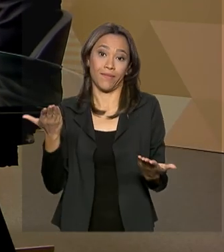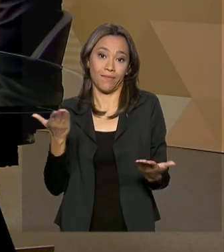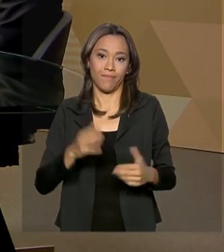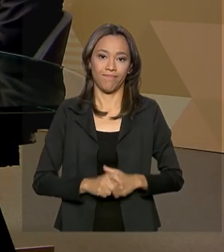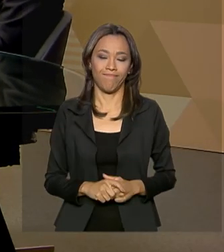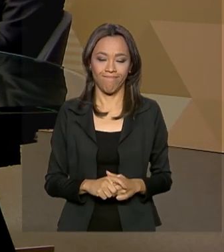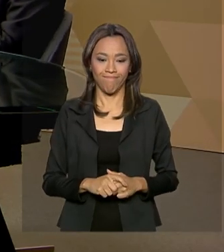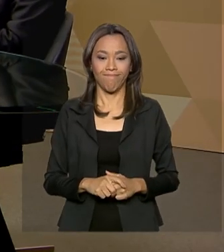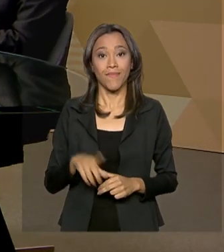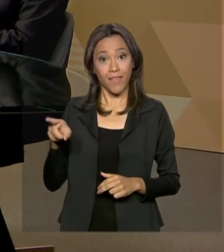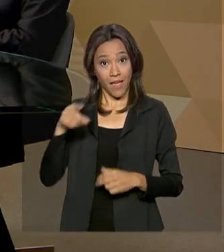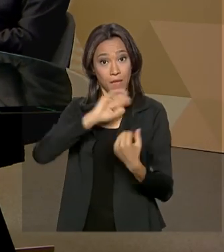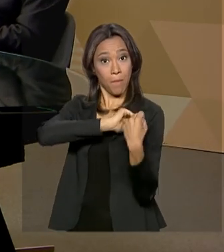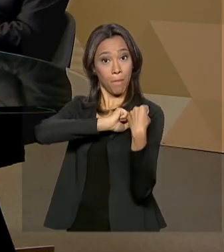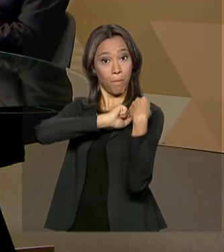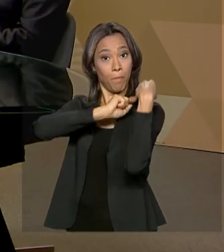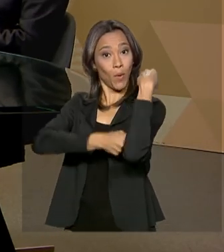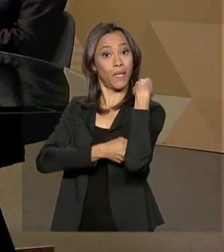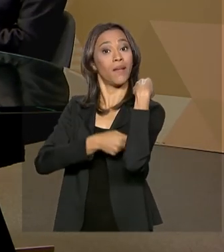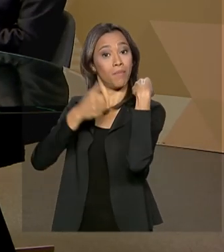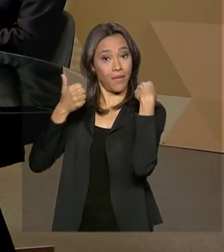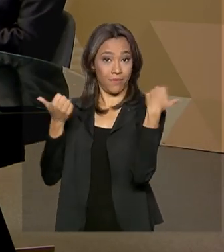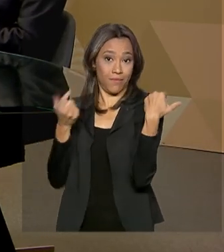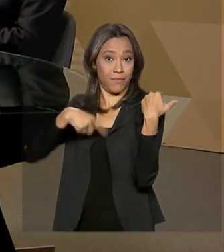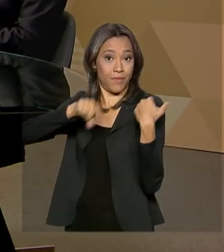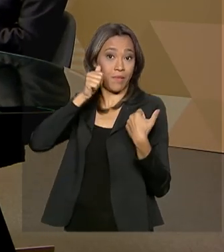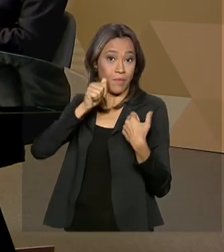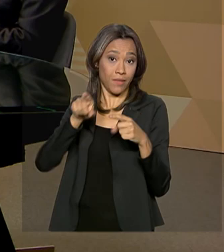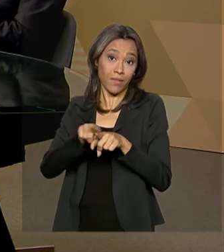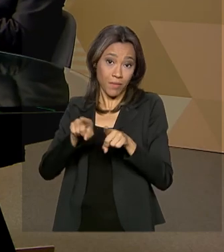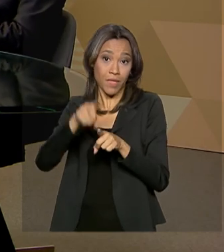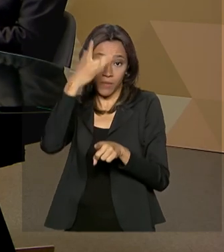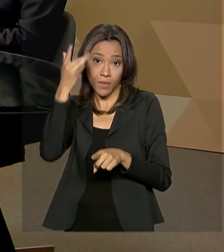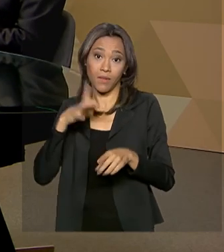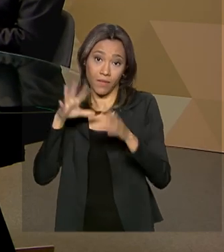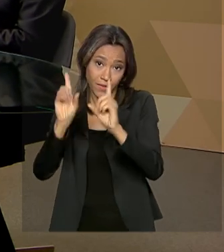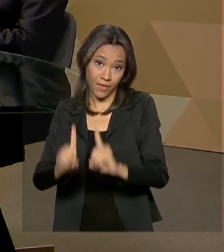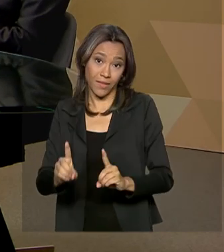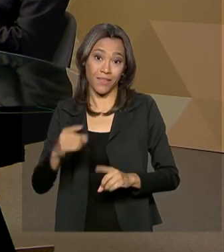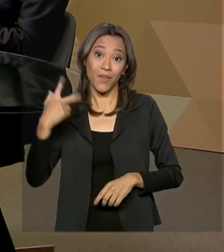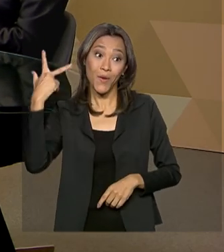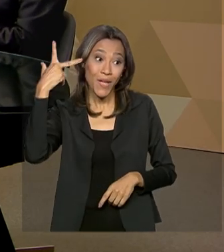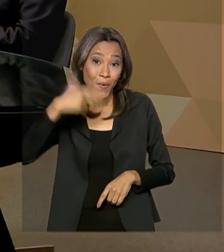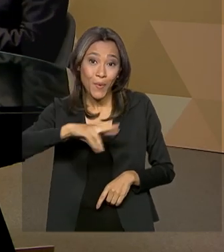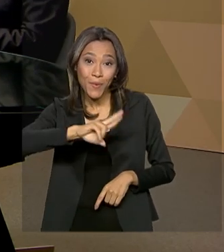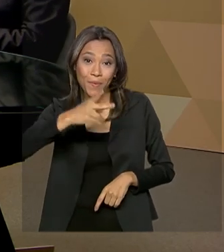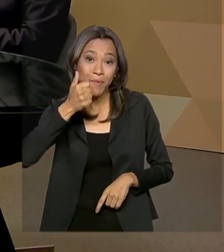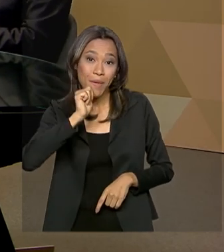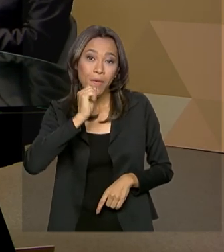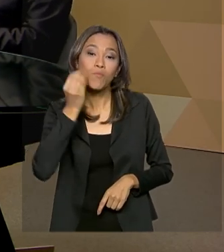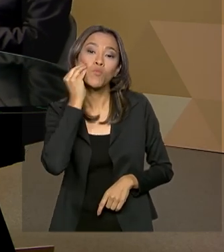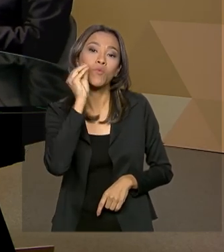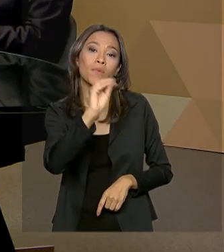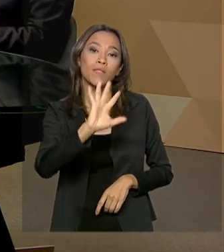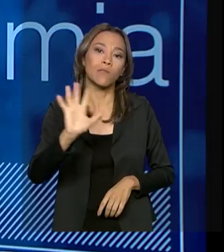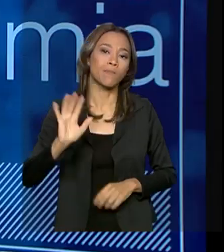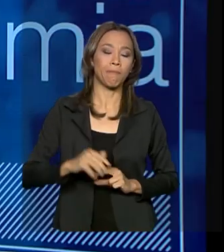Que é uma questão do empoderamento, tanto quanto a questão das pessoas com deficiência. Em nome da minha mãe, Eliane, um beijo. É